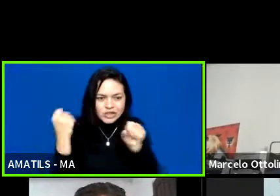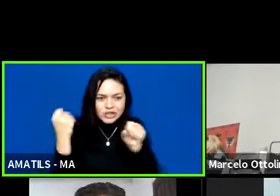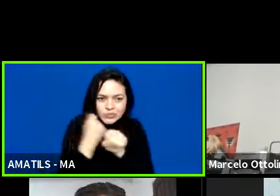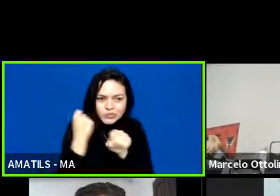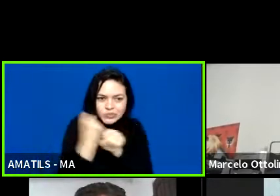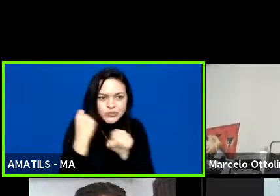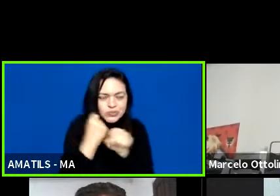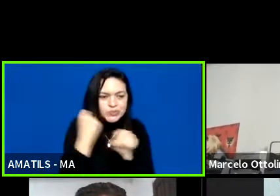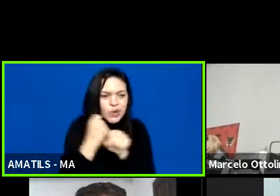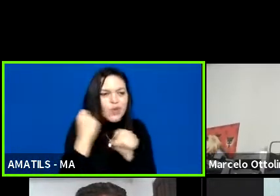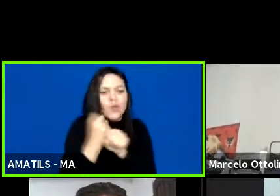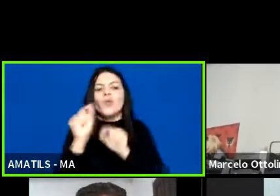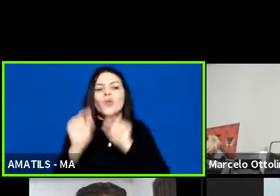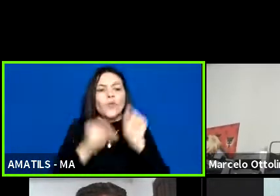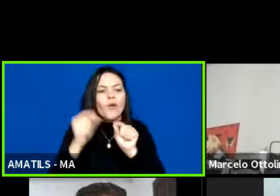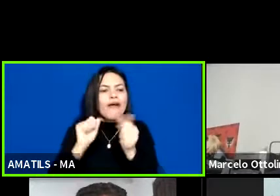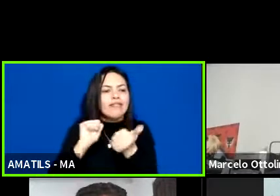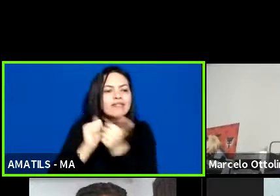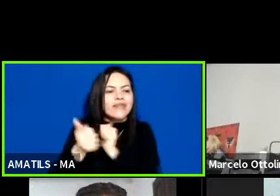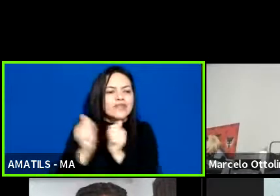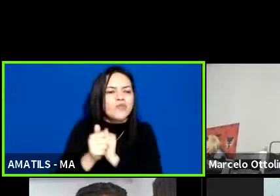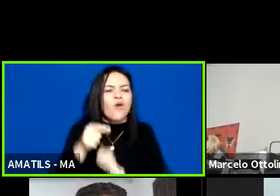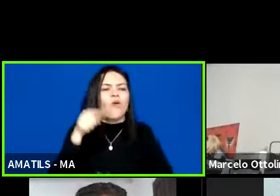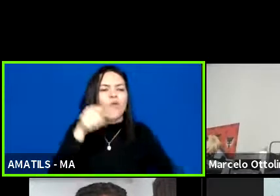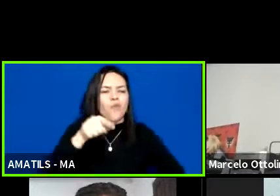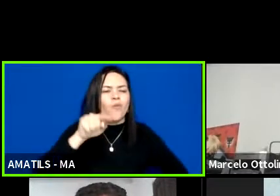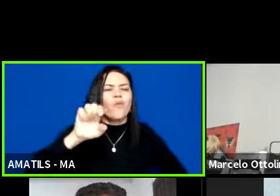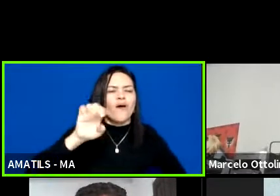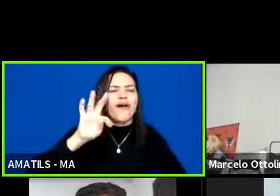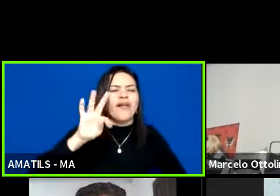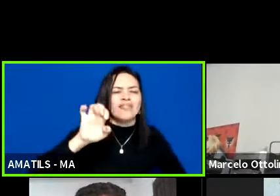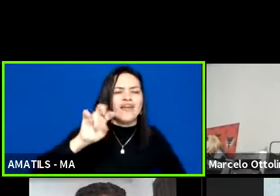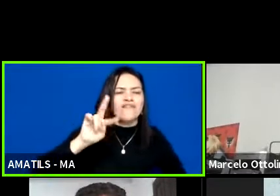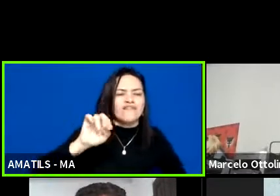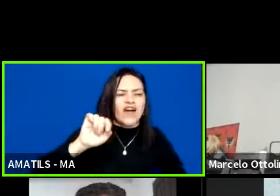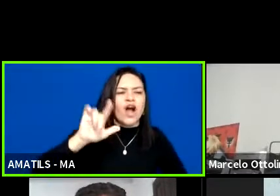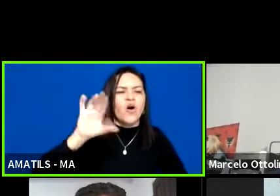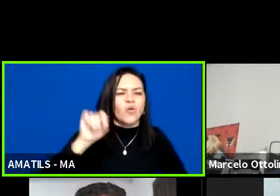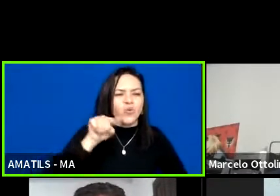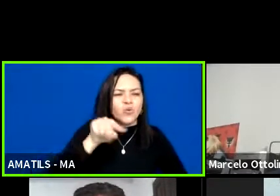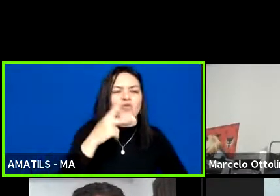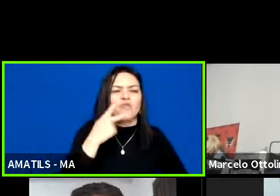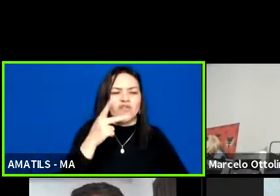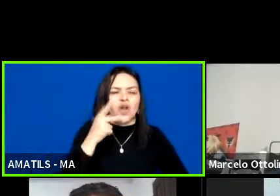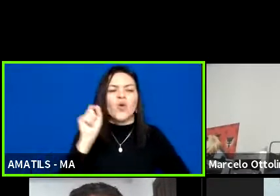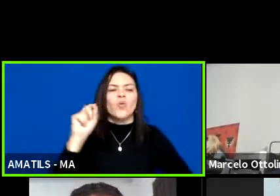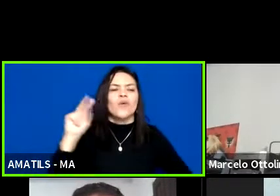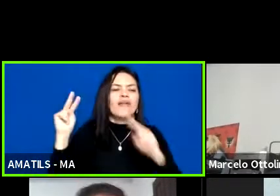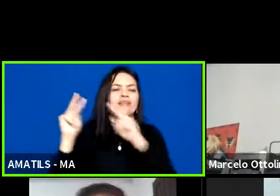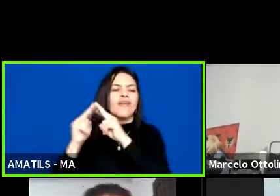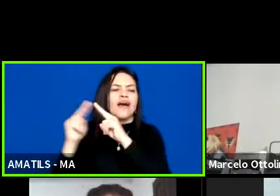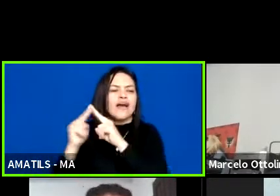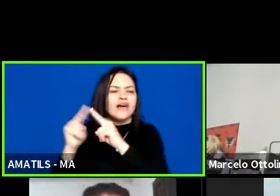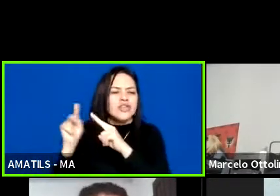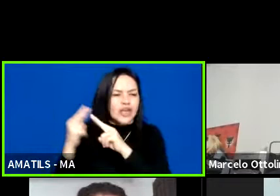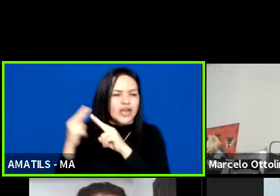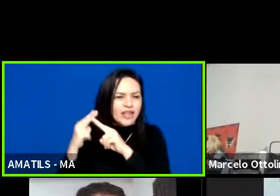de incentivo o Etevaldo me recordo que ele falou muito aí da Caixa Econômica na lei de incentivo tem uma portaria